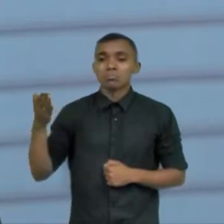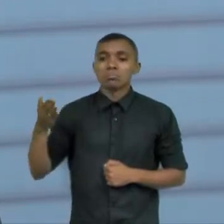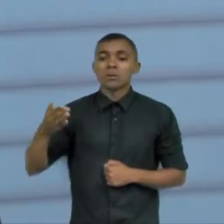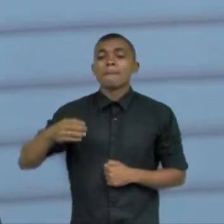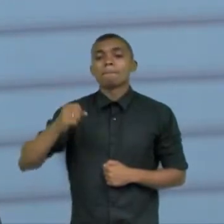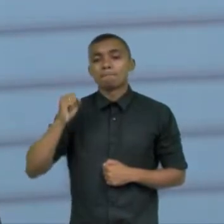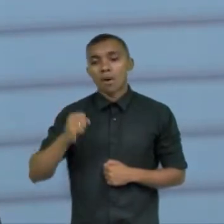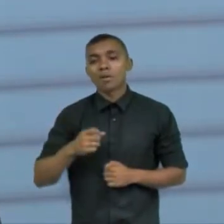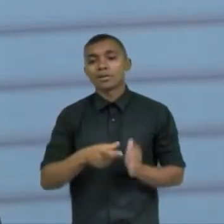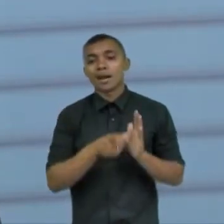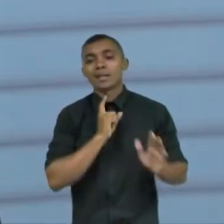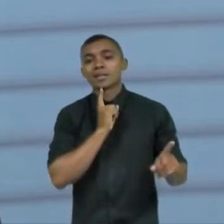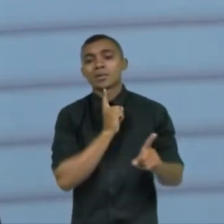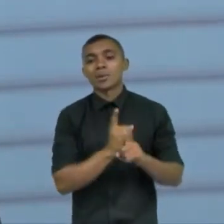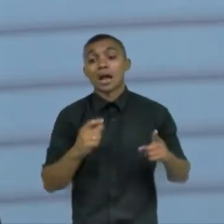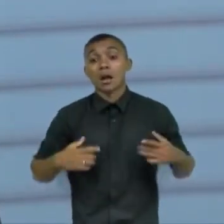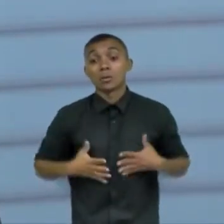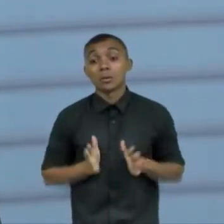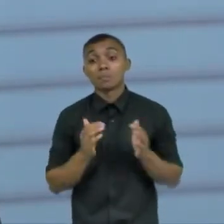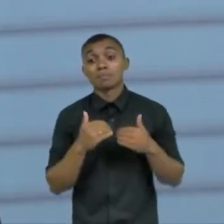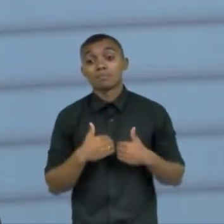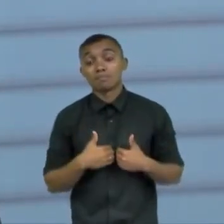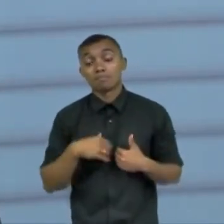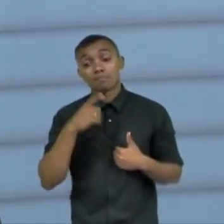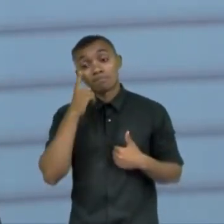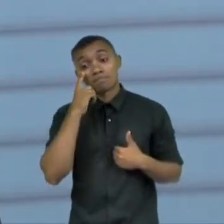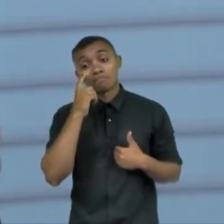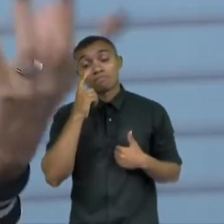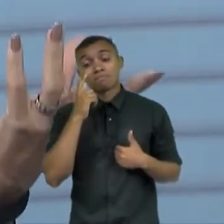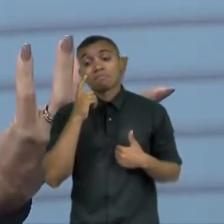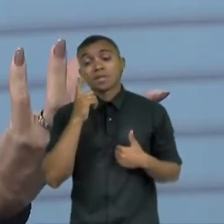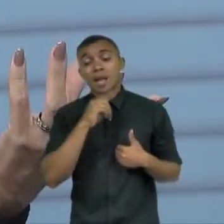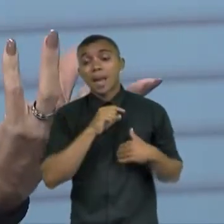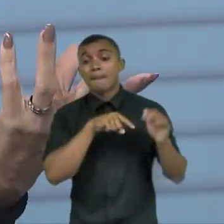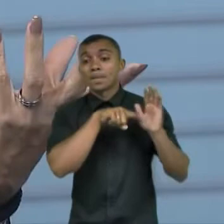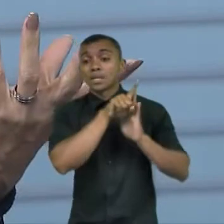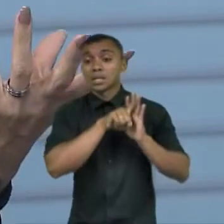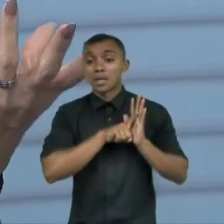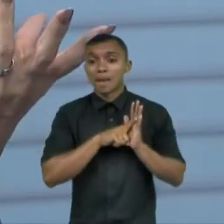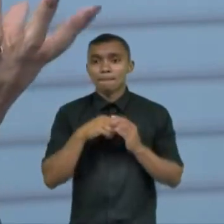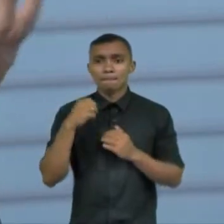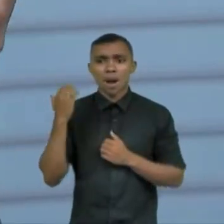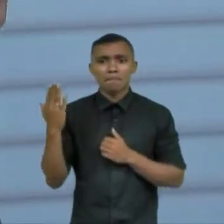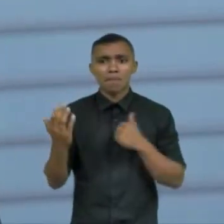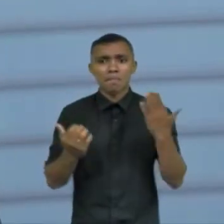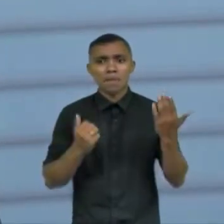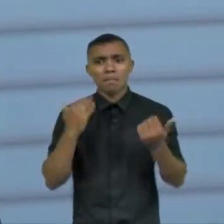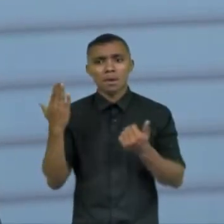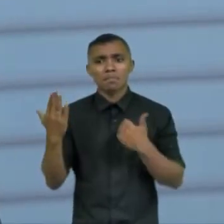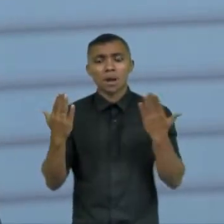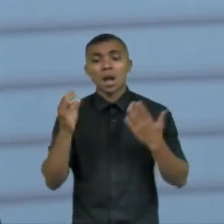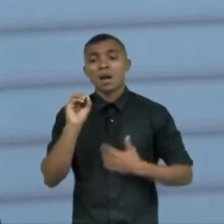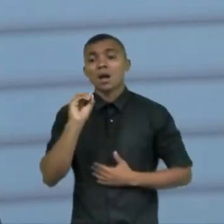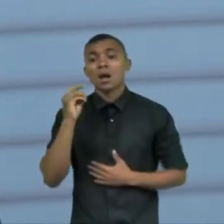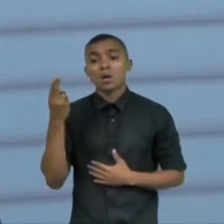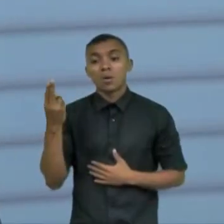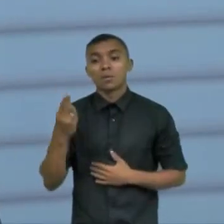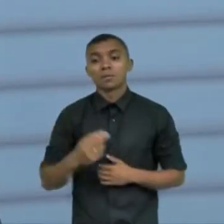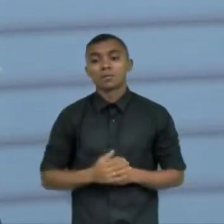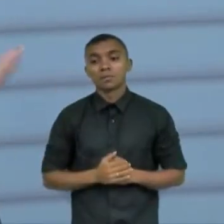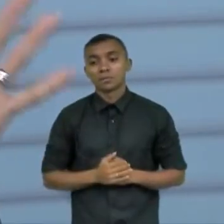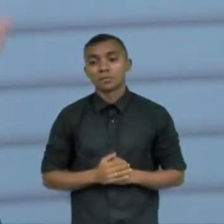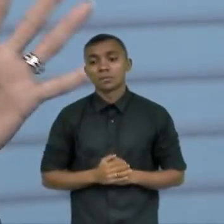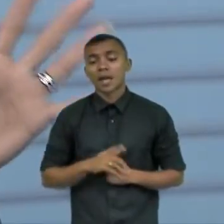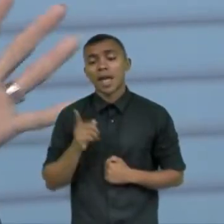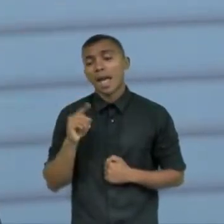ser diagnosticada com autismo aqui no Brasil é são pesquisas de fora mas a gente pode trazer como se dá uma estimativa né é